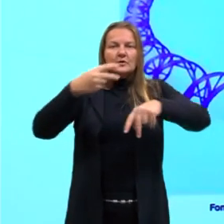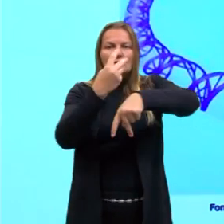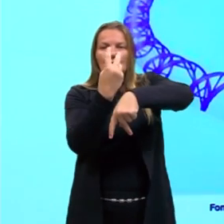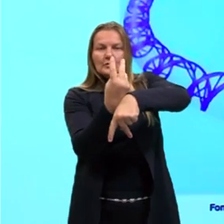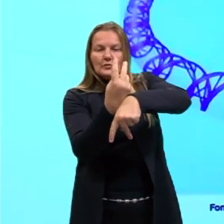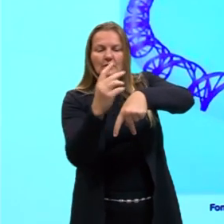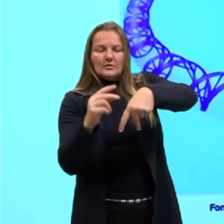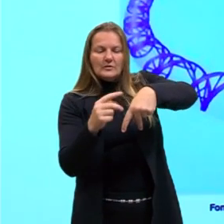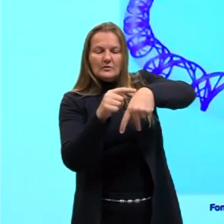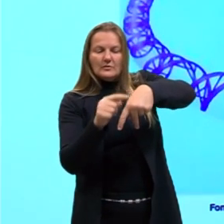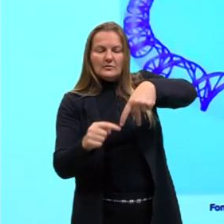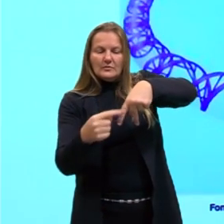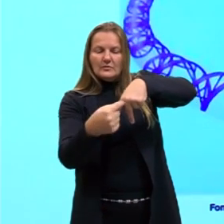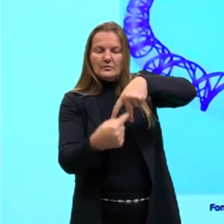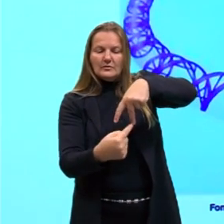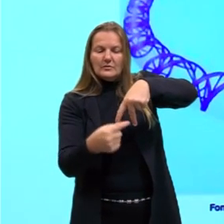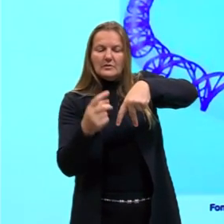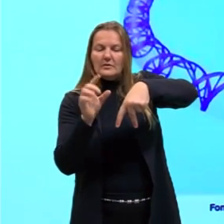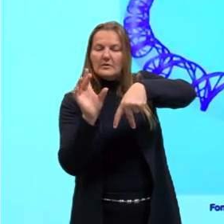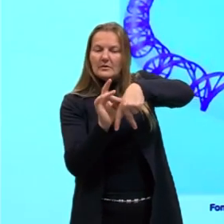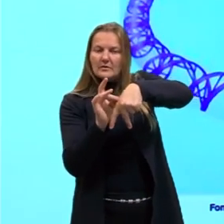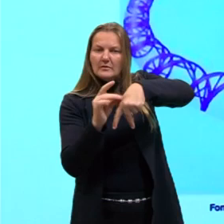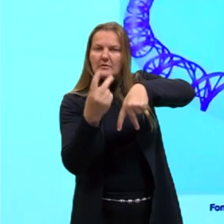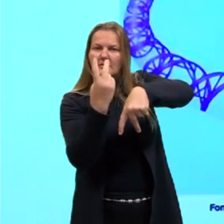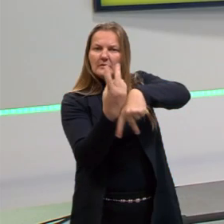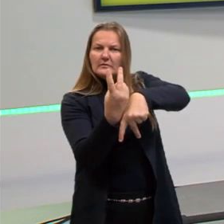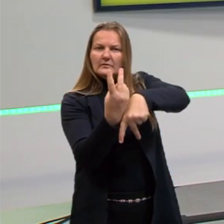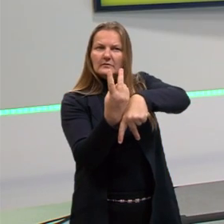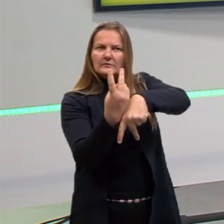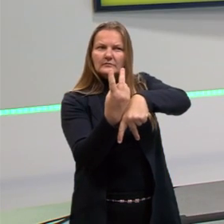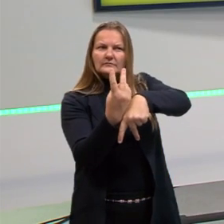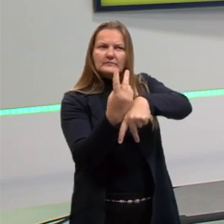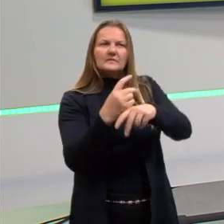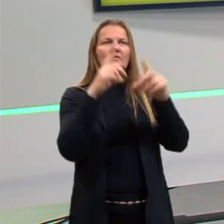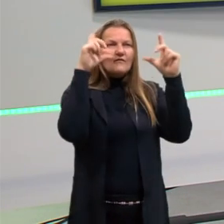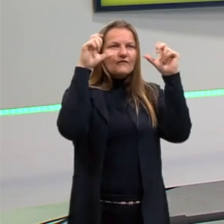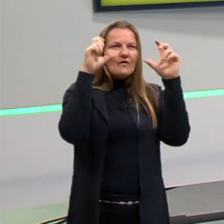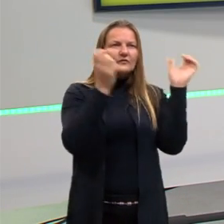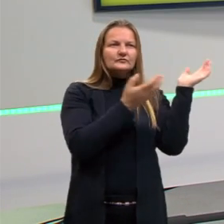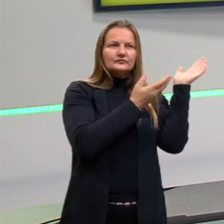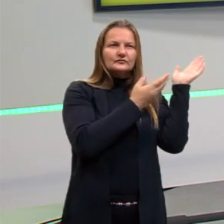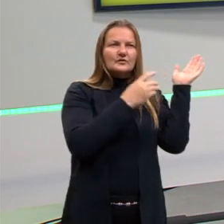imagens de cromossomos, corados artificialmente. Certo?